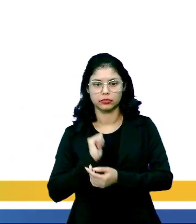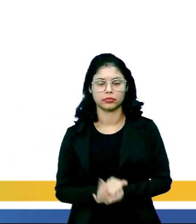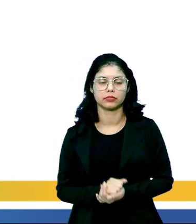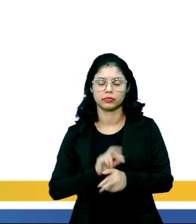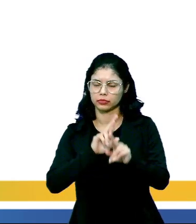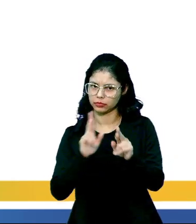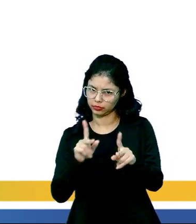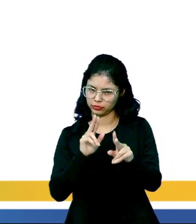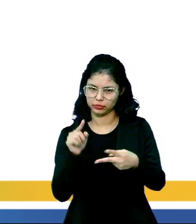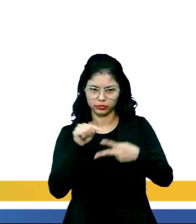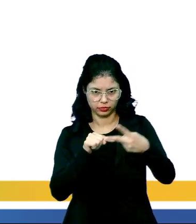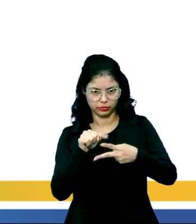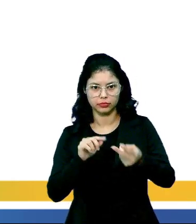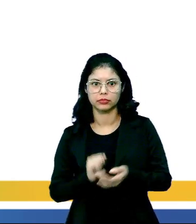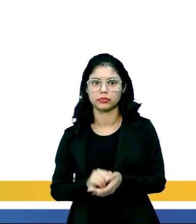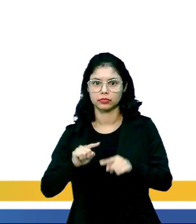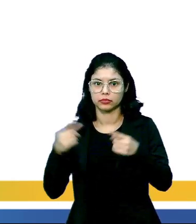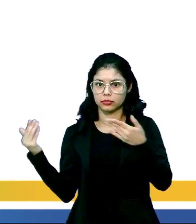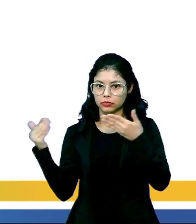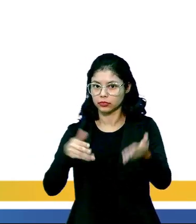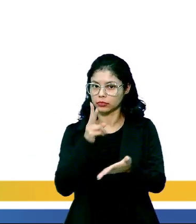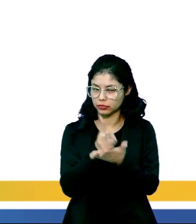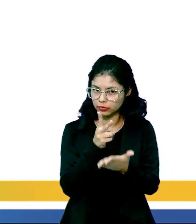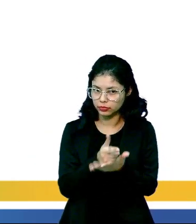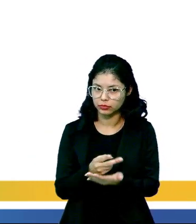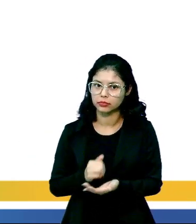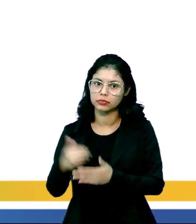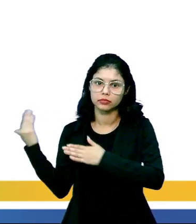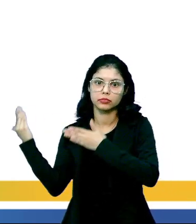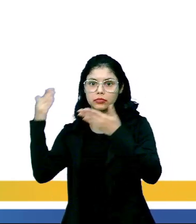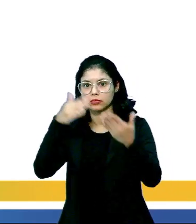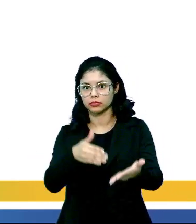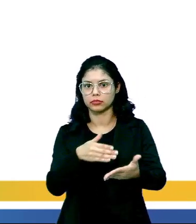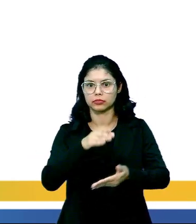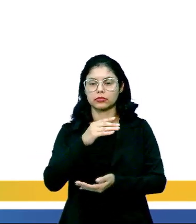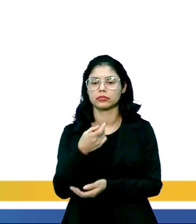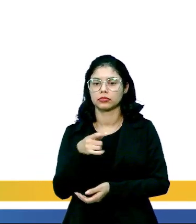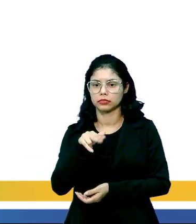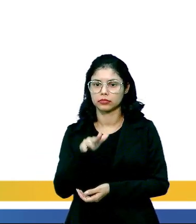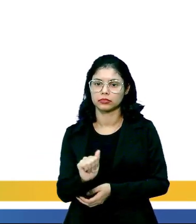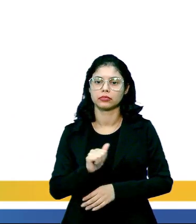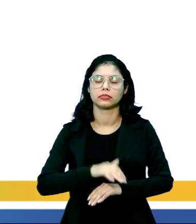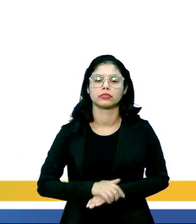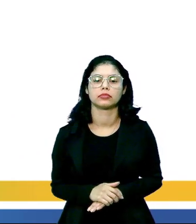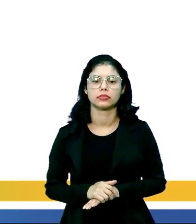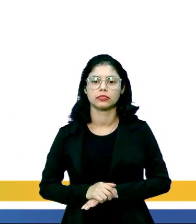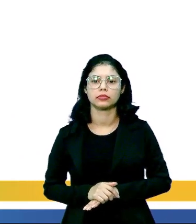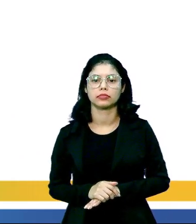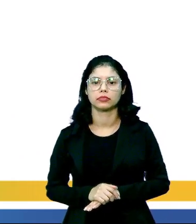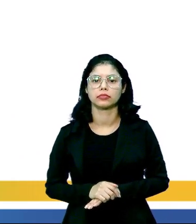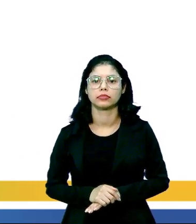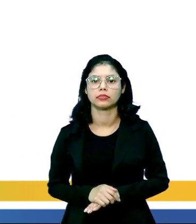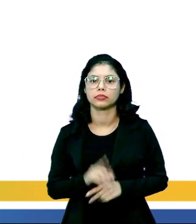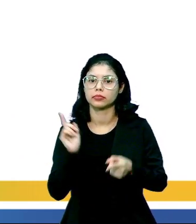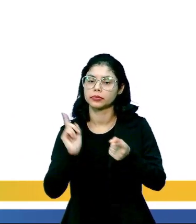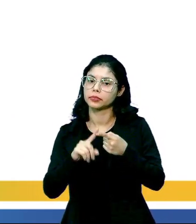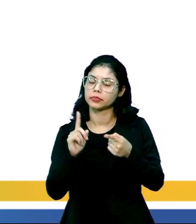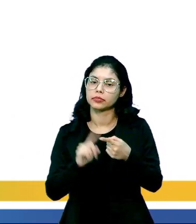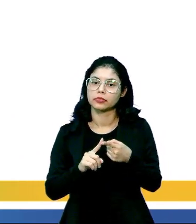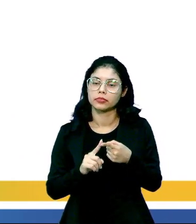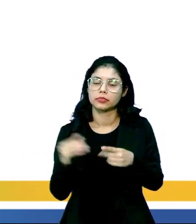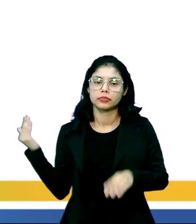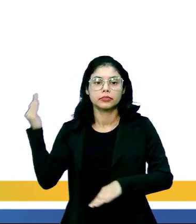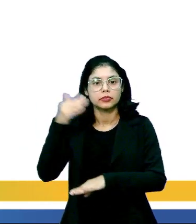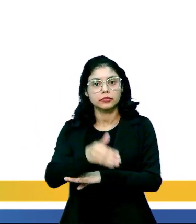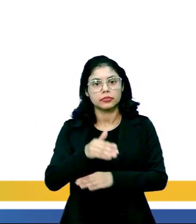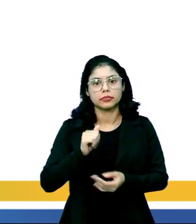Tem diferença entre as duas, mas o objetivo é o mesmo. É chegar até o chileme. Tá certo? Pela primeira rota, ela vai